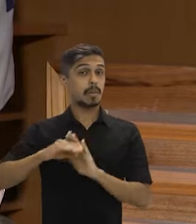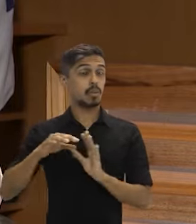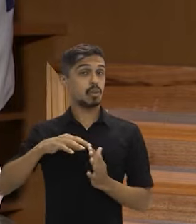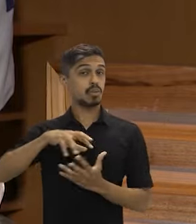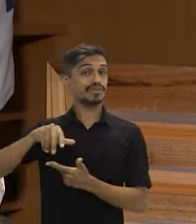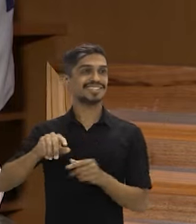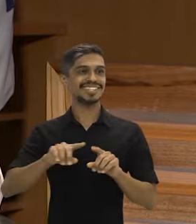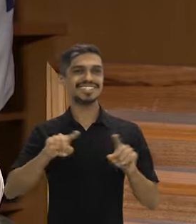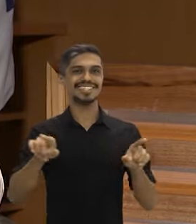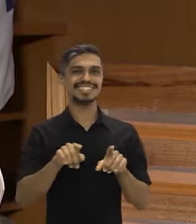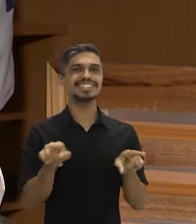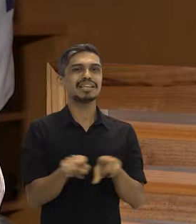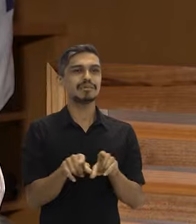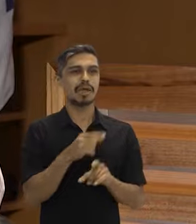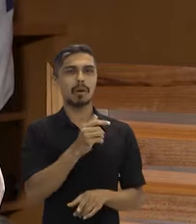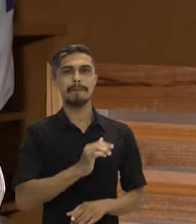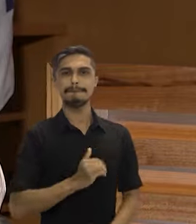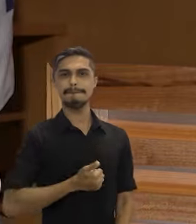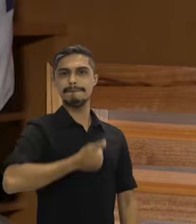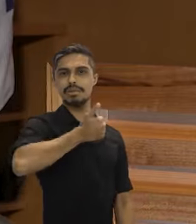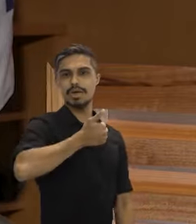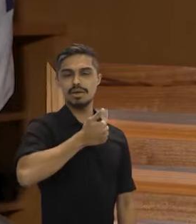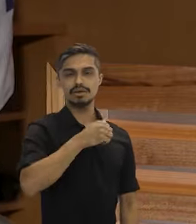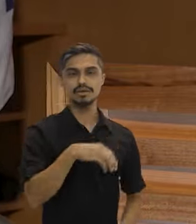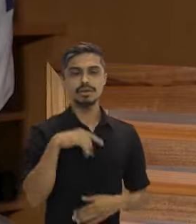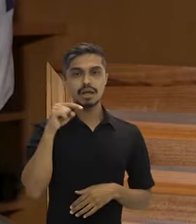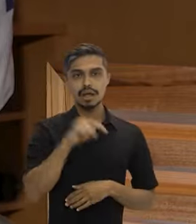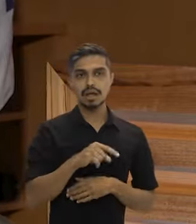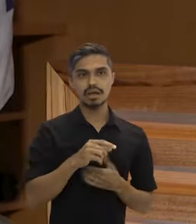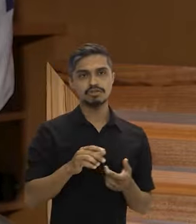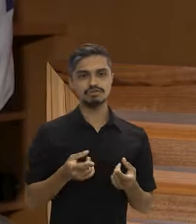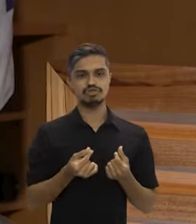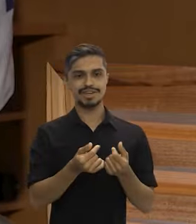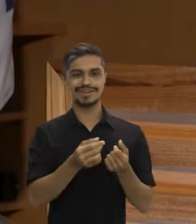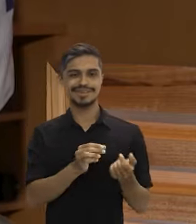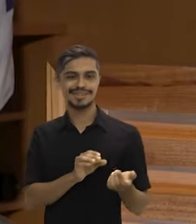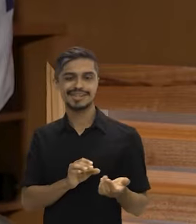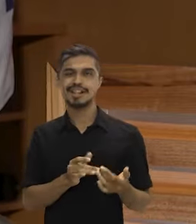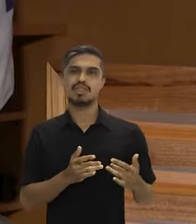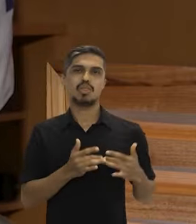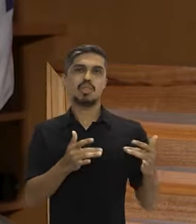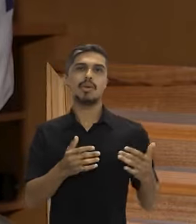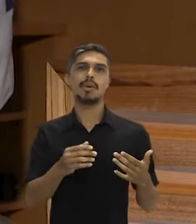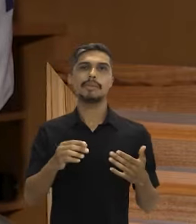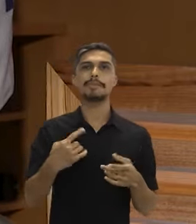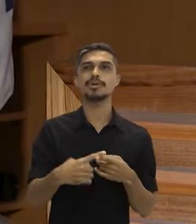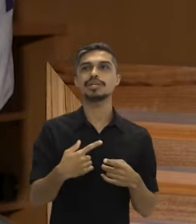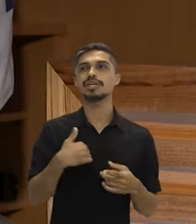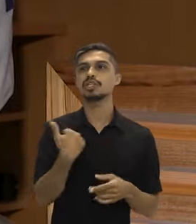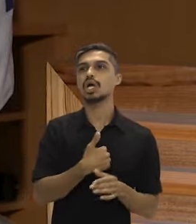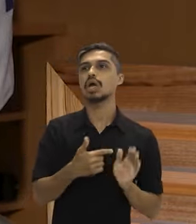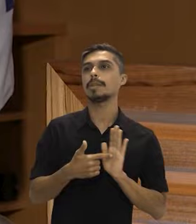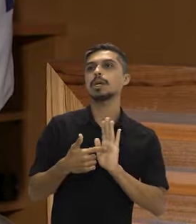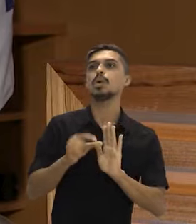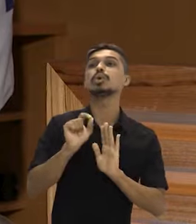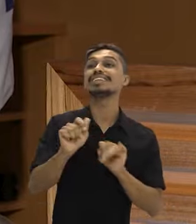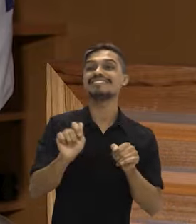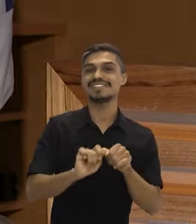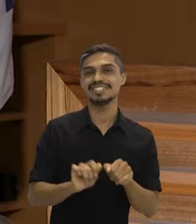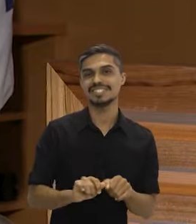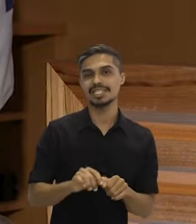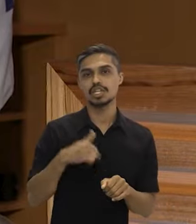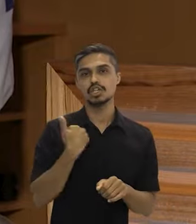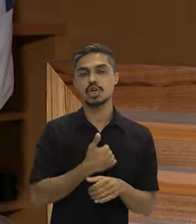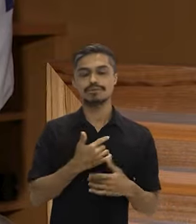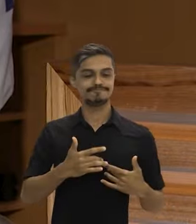mundo, como foi pioneiro. O fundo, eles não doam para dizer o que a gente vai fazer. Essas